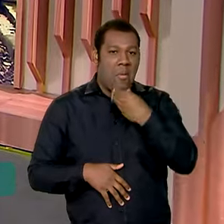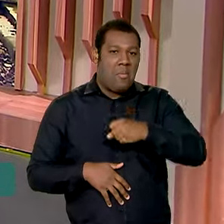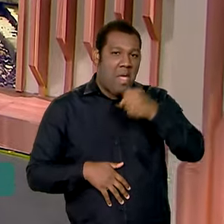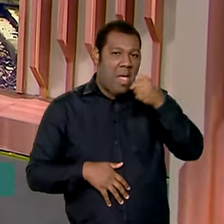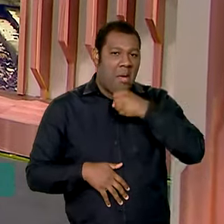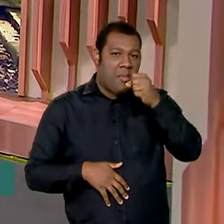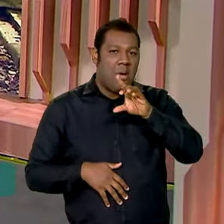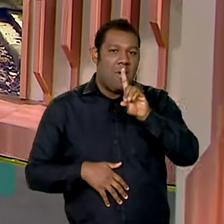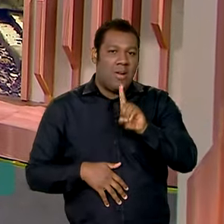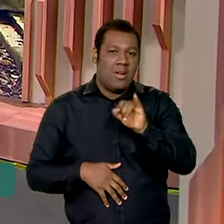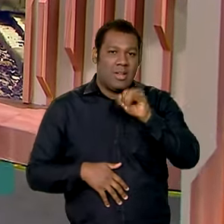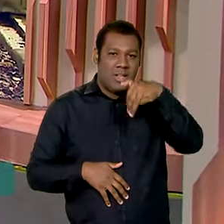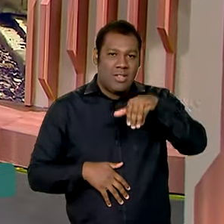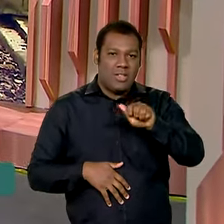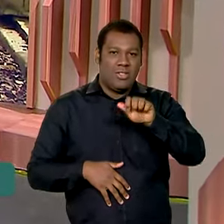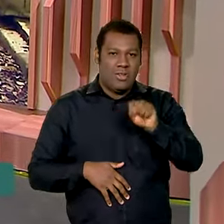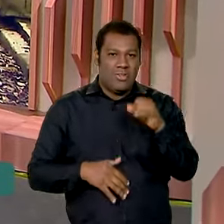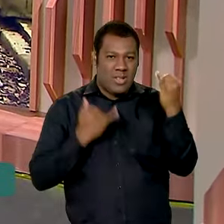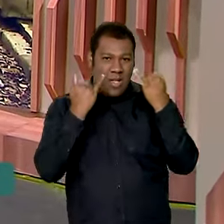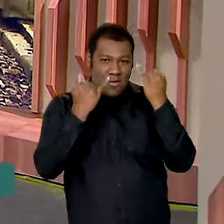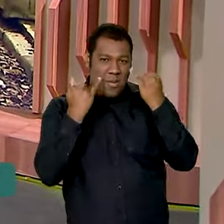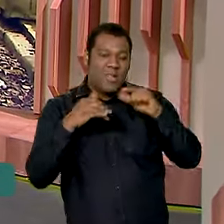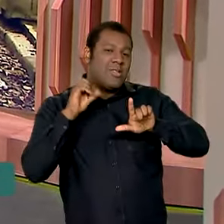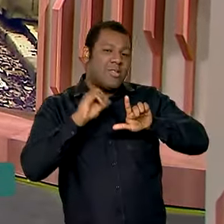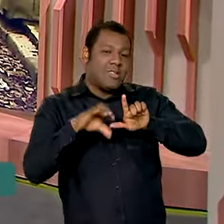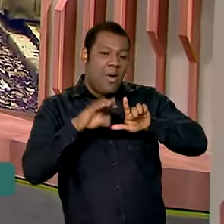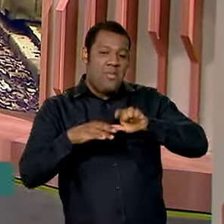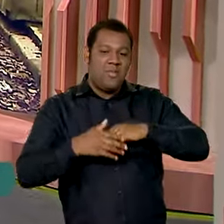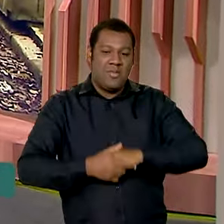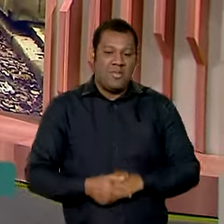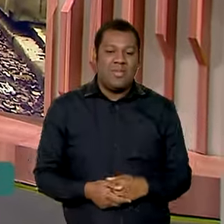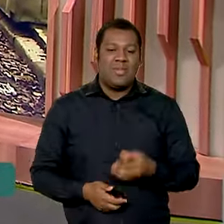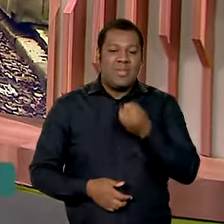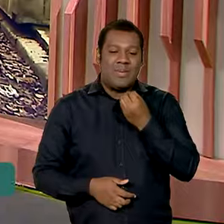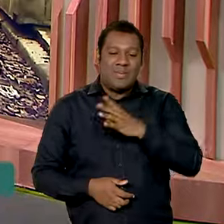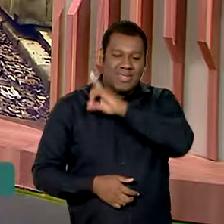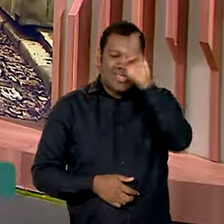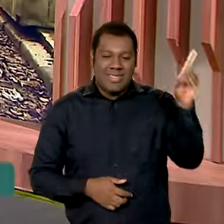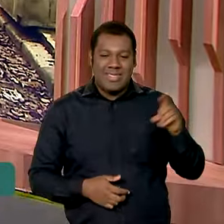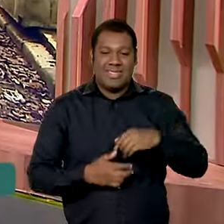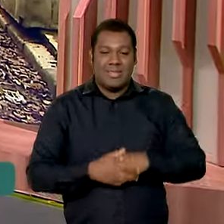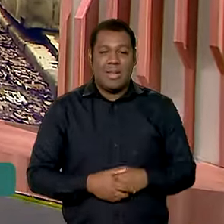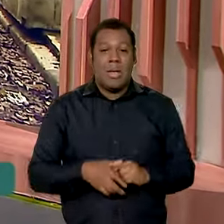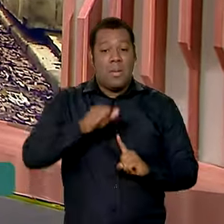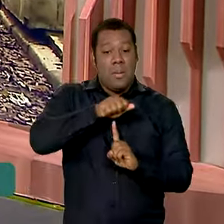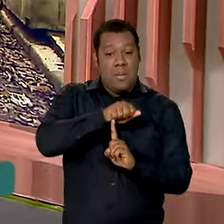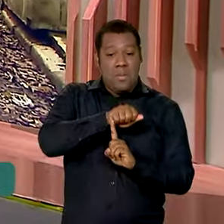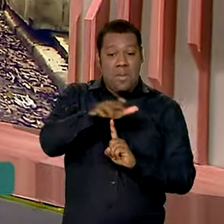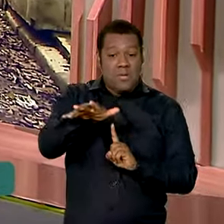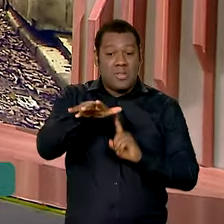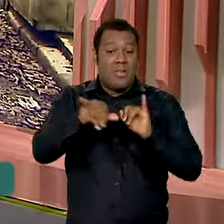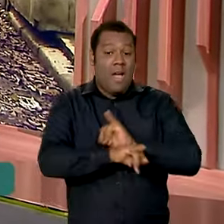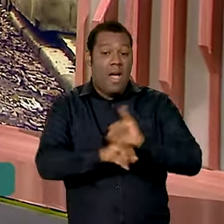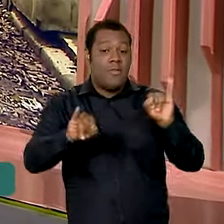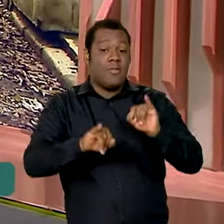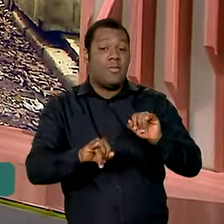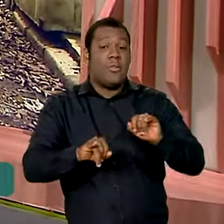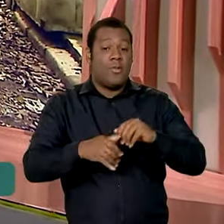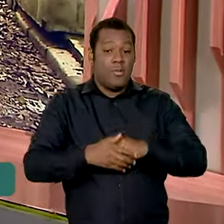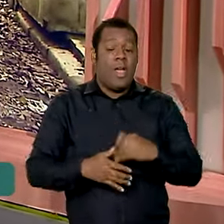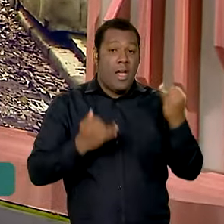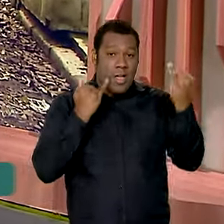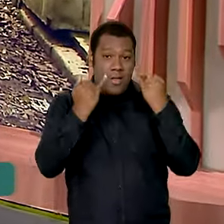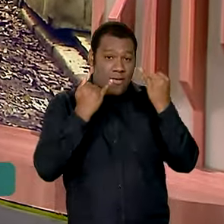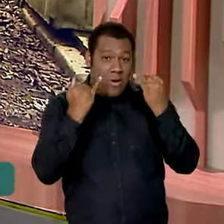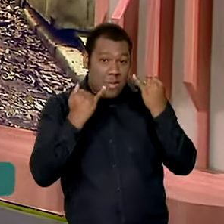Dimas Solde traz informações ao vivo para a gente. Bom dia, Dimas. O Banco Central divulgou aí os dados sobre o índice de